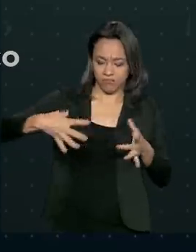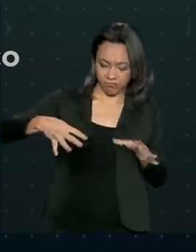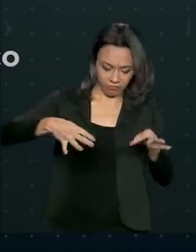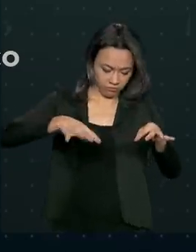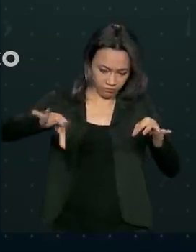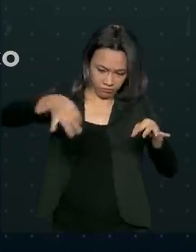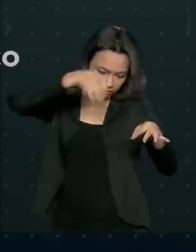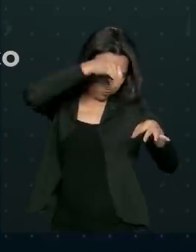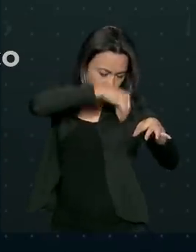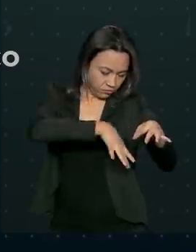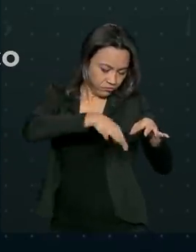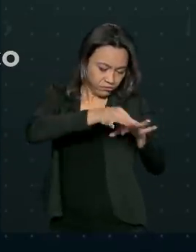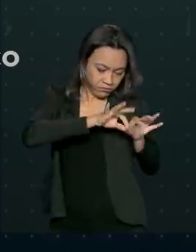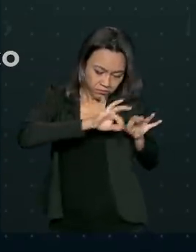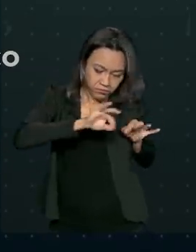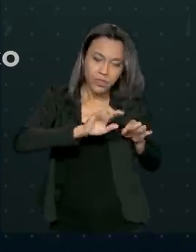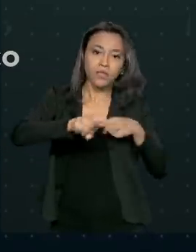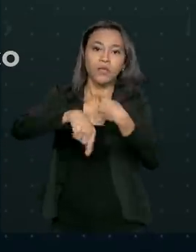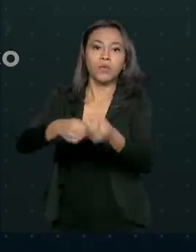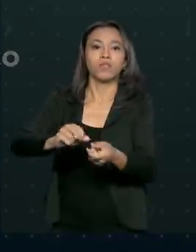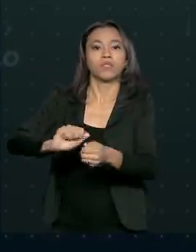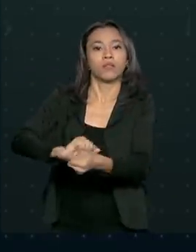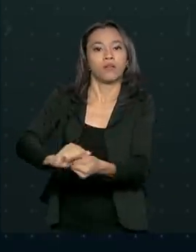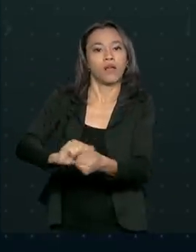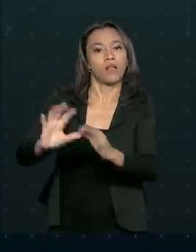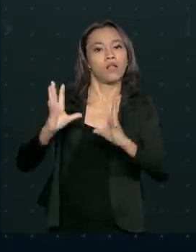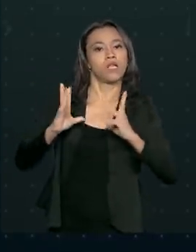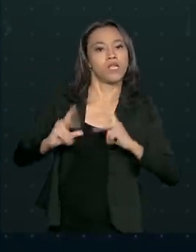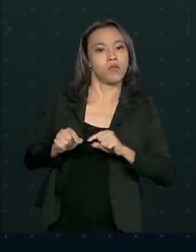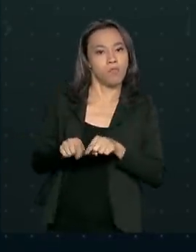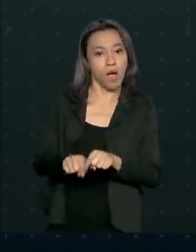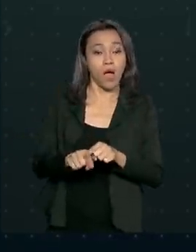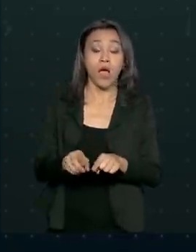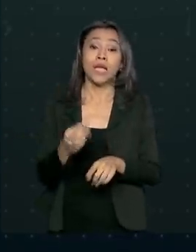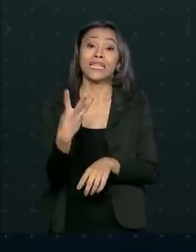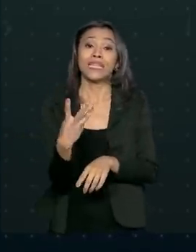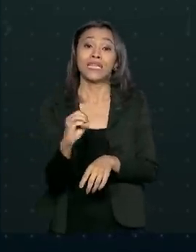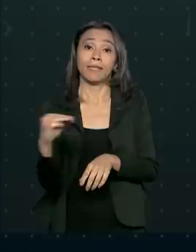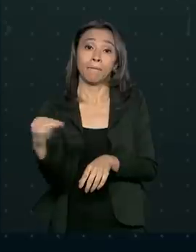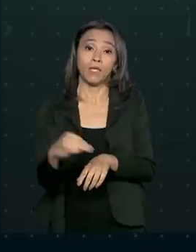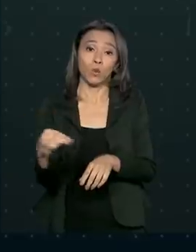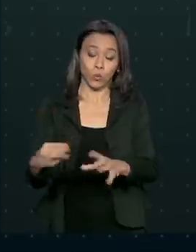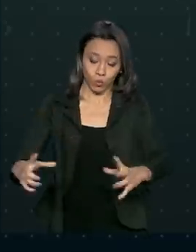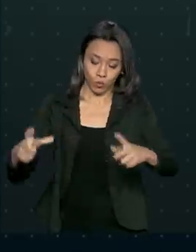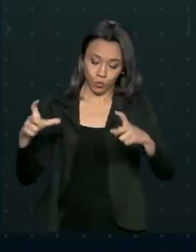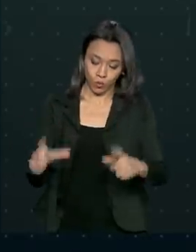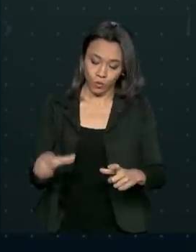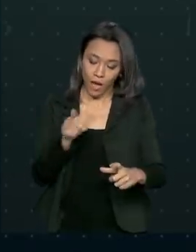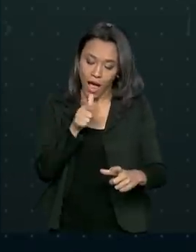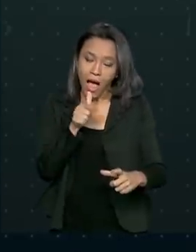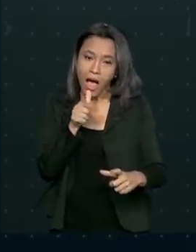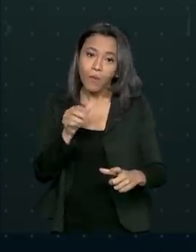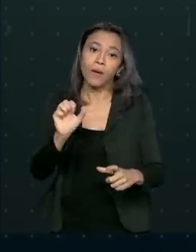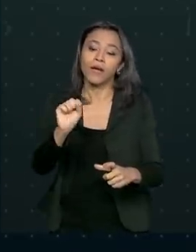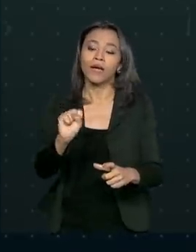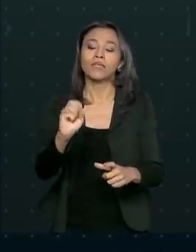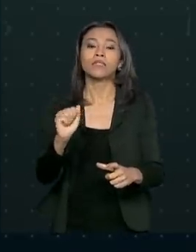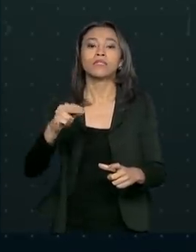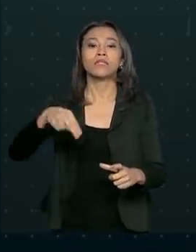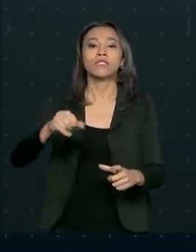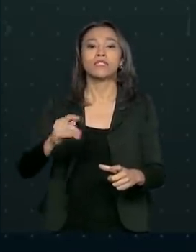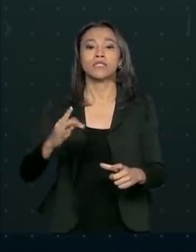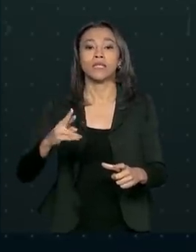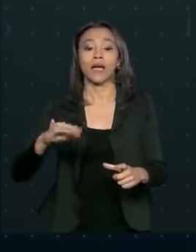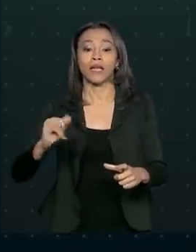e ao chegar em casa, higienize corretamente. Deixe de molho por 30 minutos numa solução com água sanitária. Depois